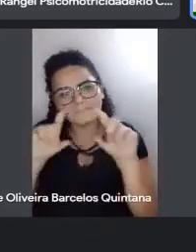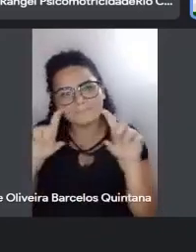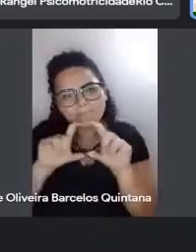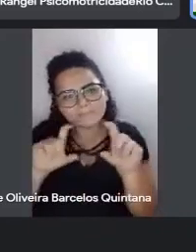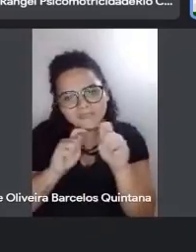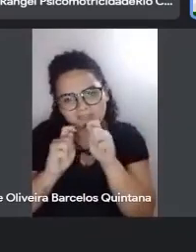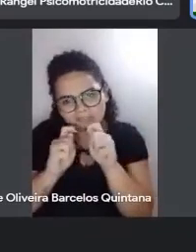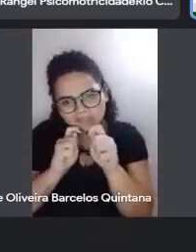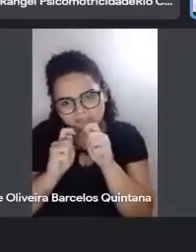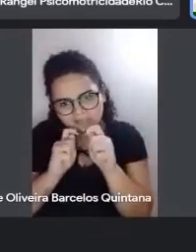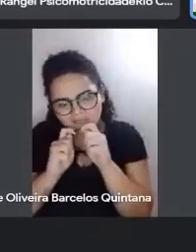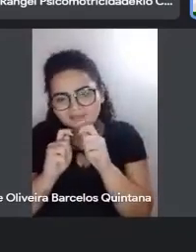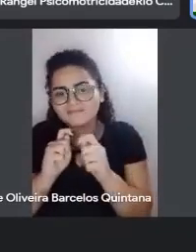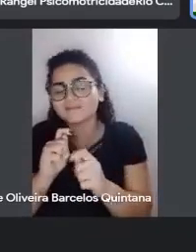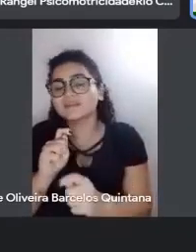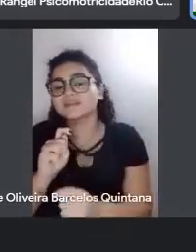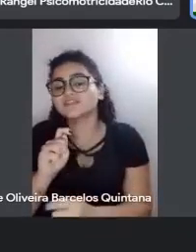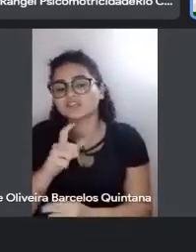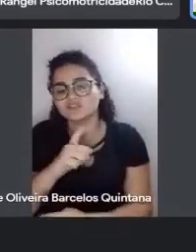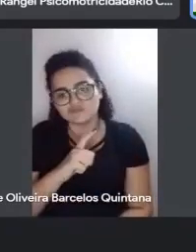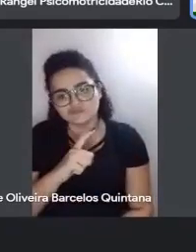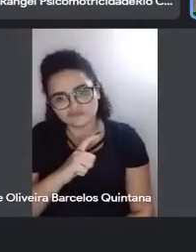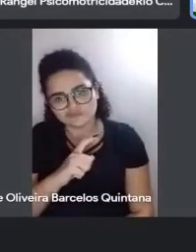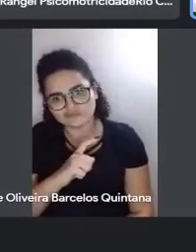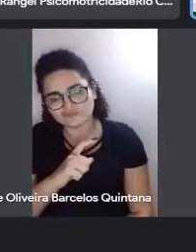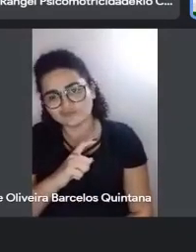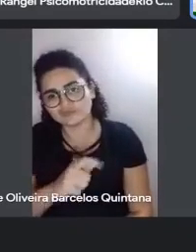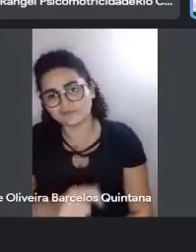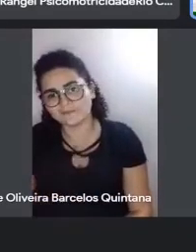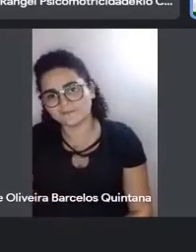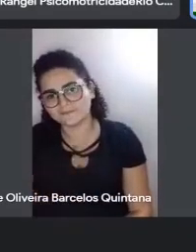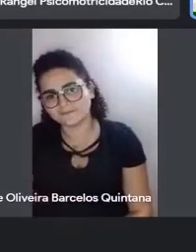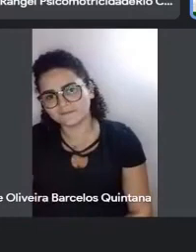Do Edeor Vamos fazer o seguinte A gente já